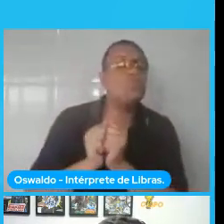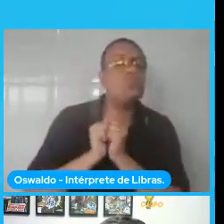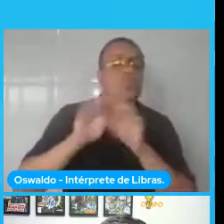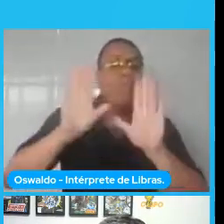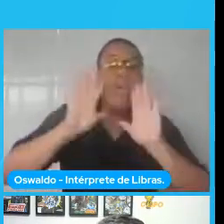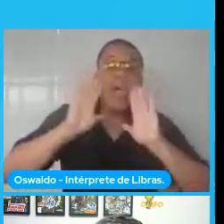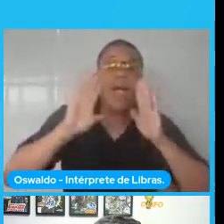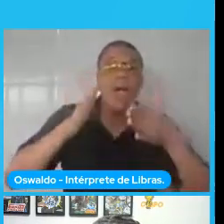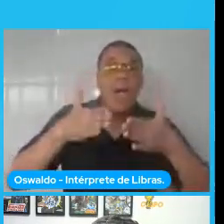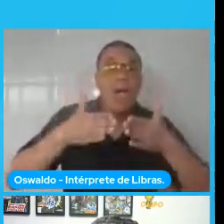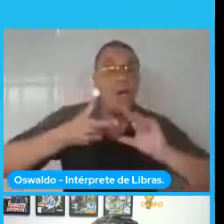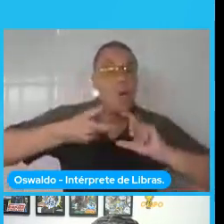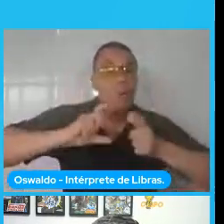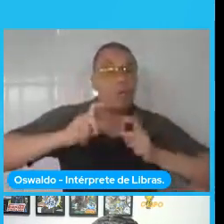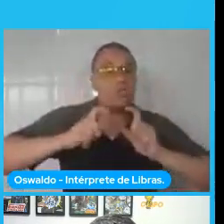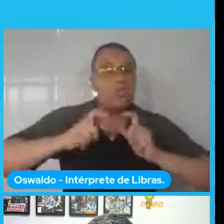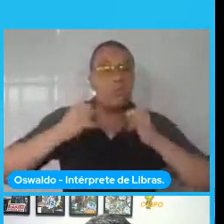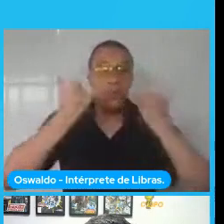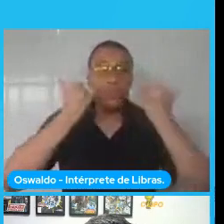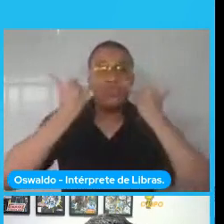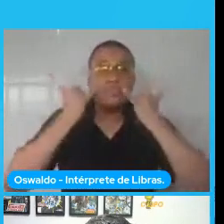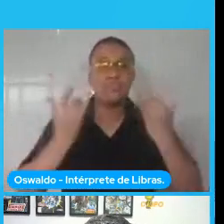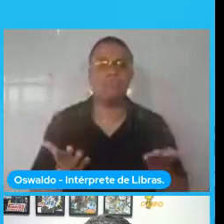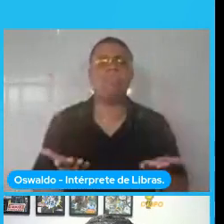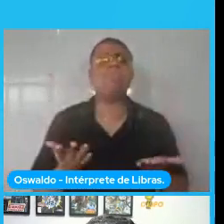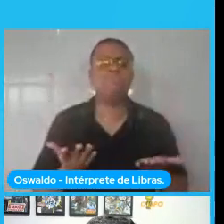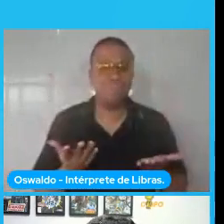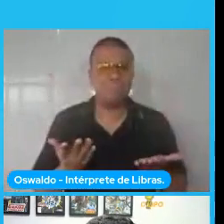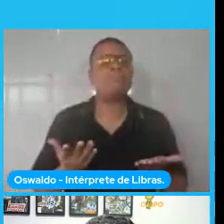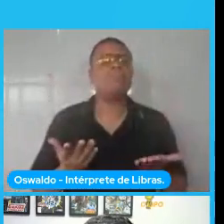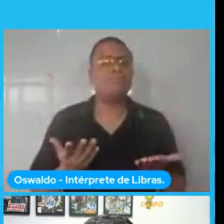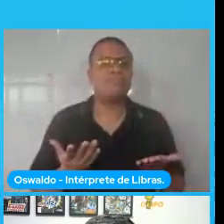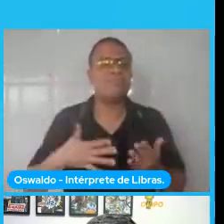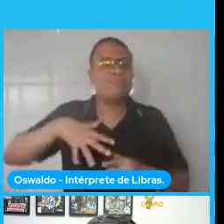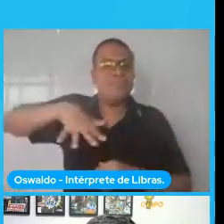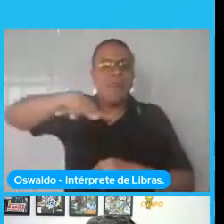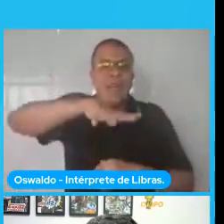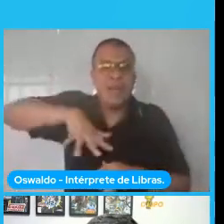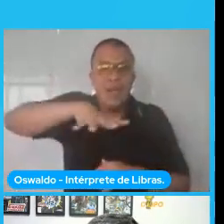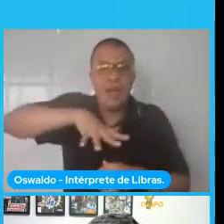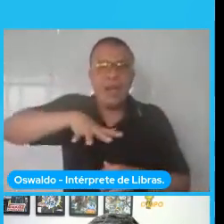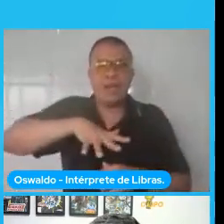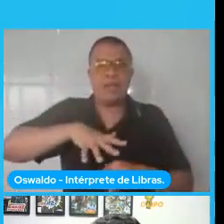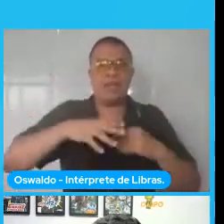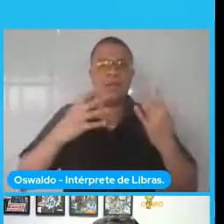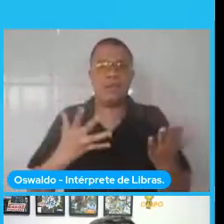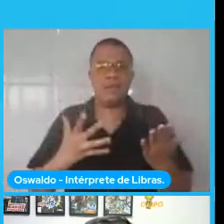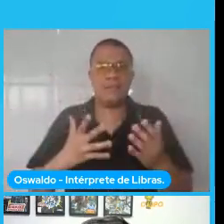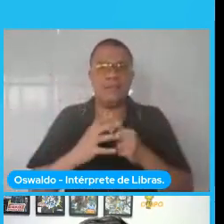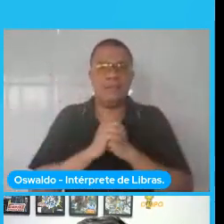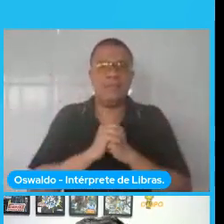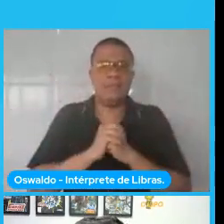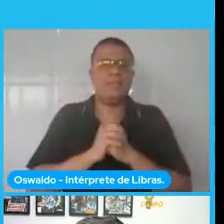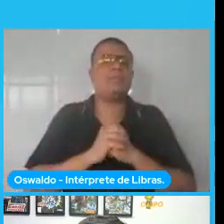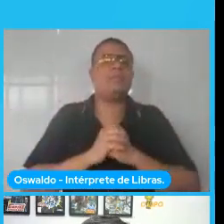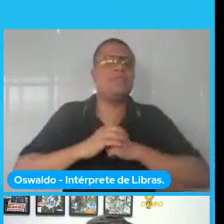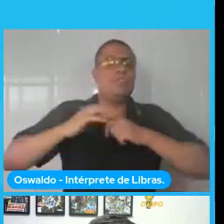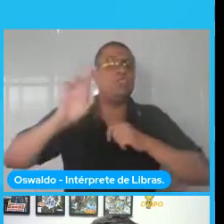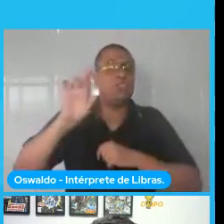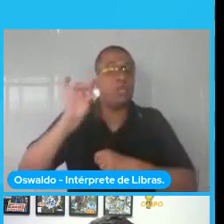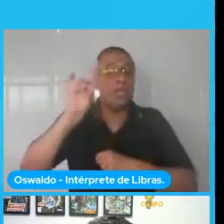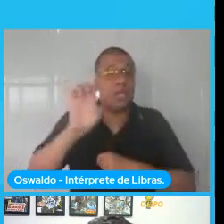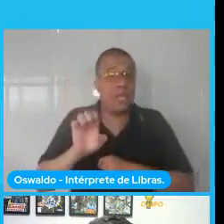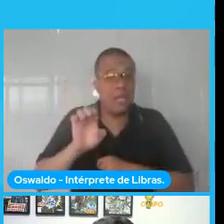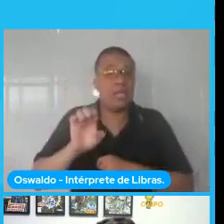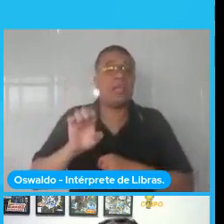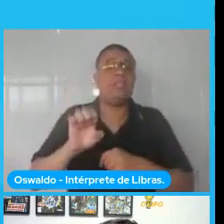de dados. Eu vou falar um pouquinho como é que a área deep learning surgiu em cima de redes neurais artificiais. As áreas de redes neurais